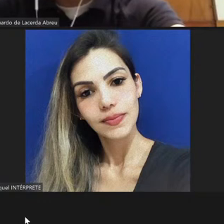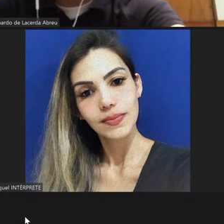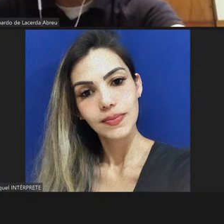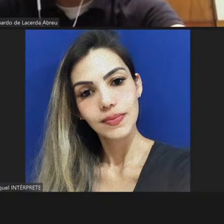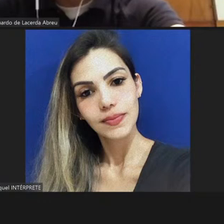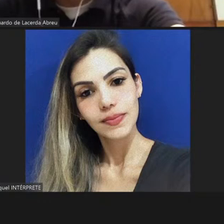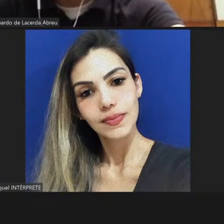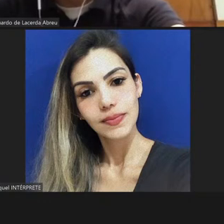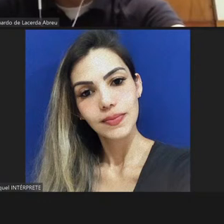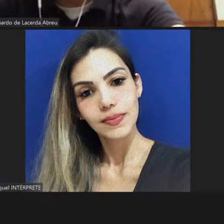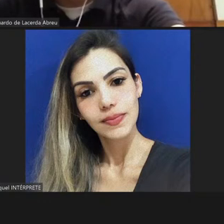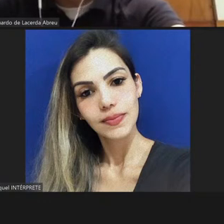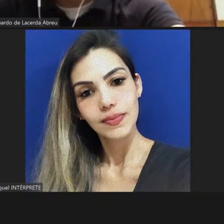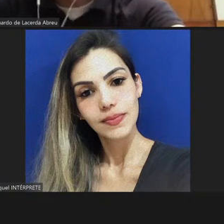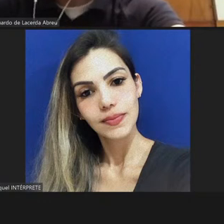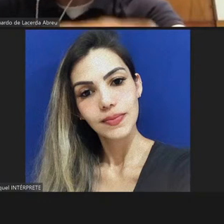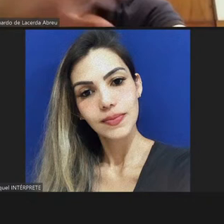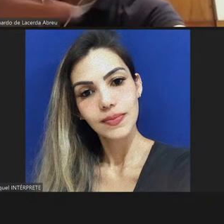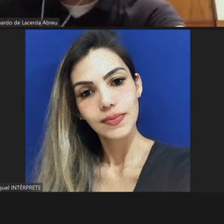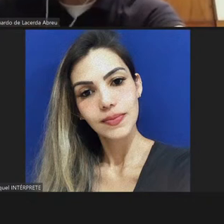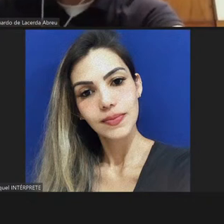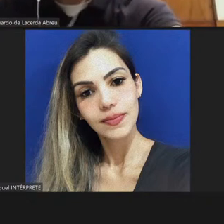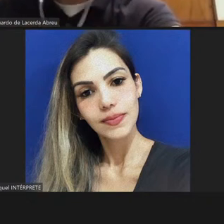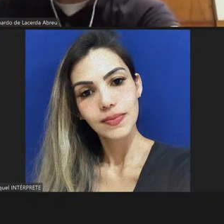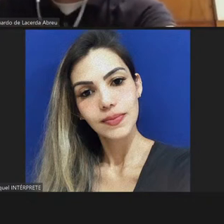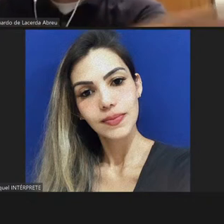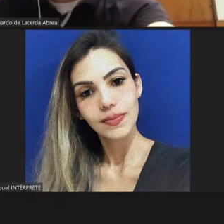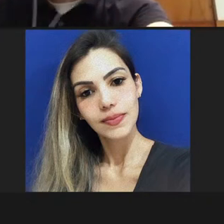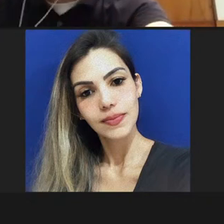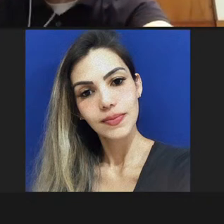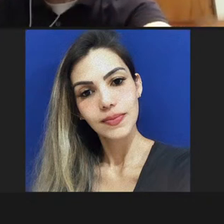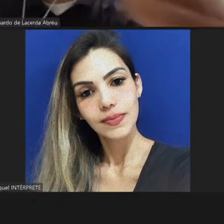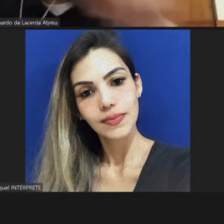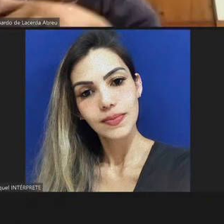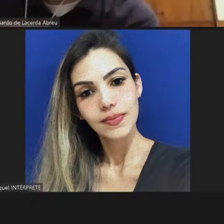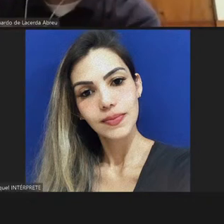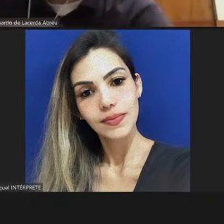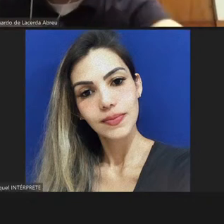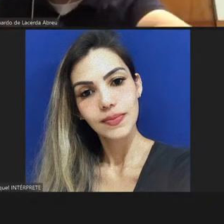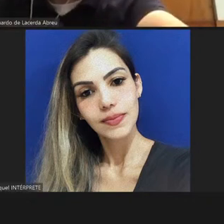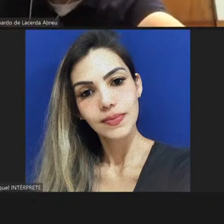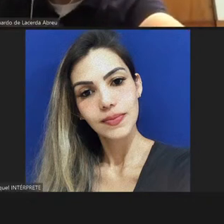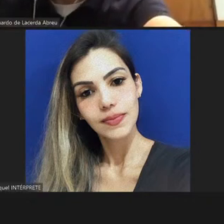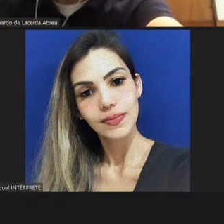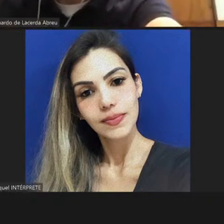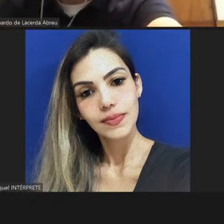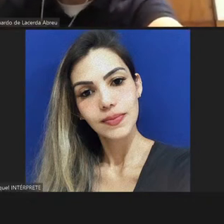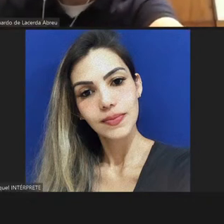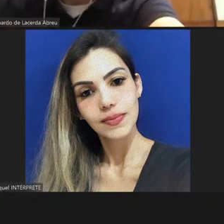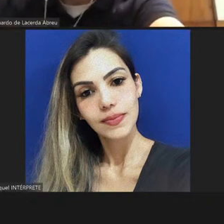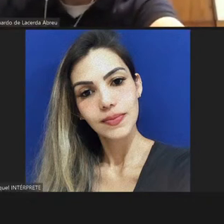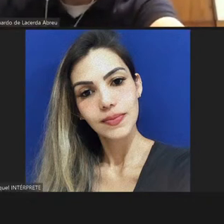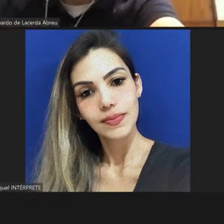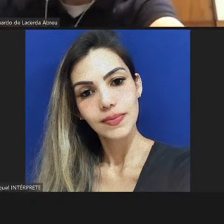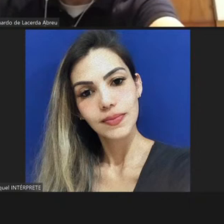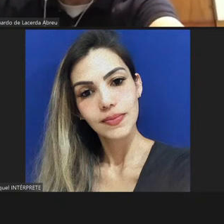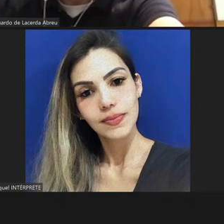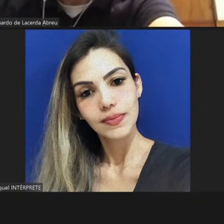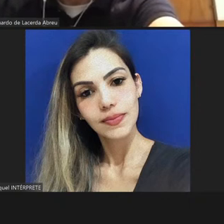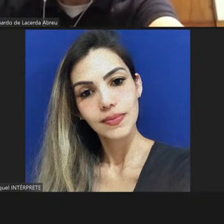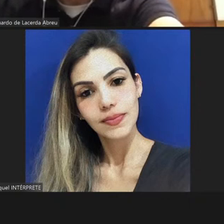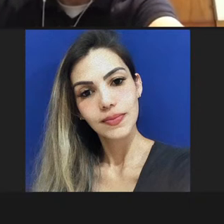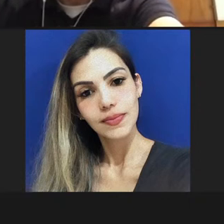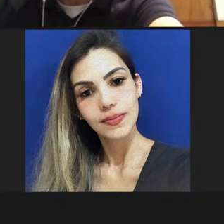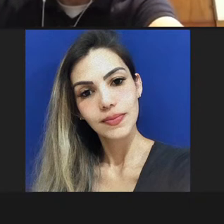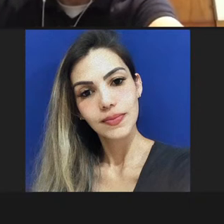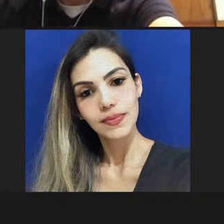antropólogos indígenas por exemplo no ano de 2020 estivemos presente de forma muito ativa né construindo junto